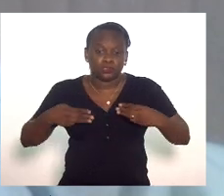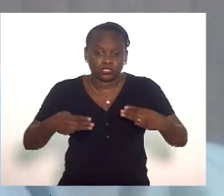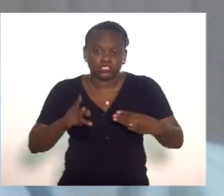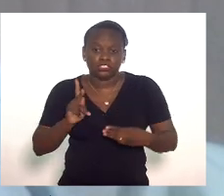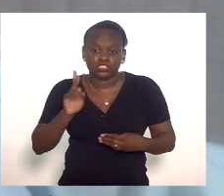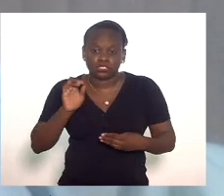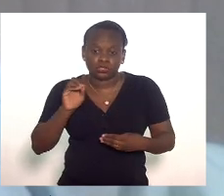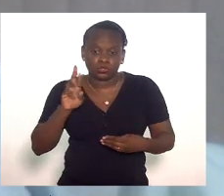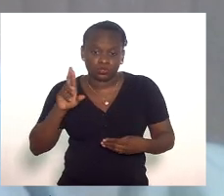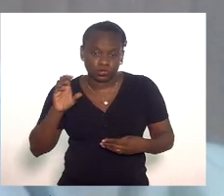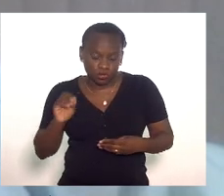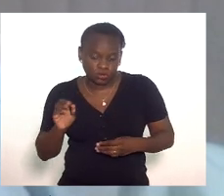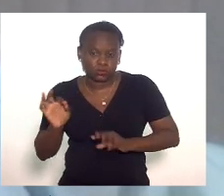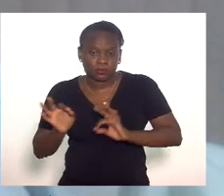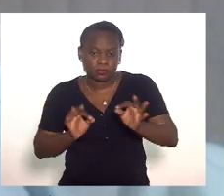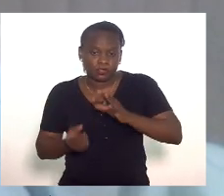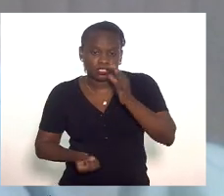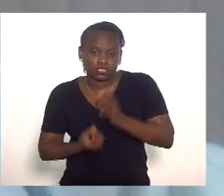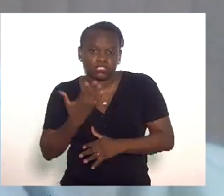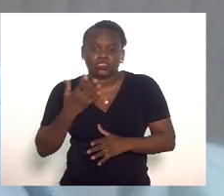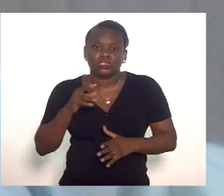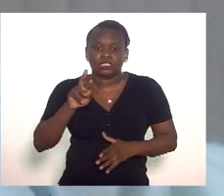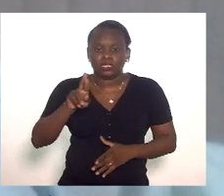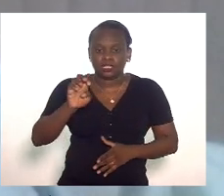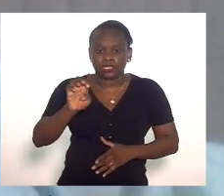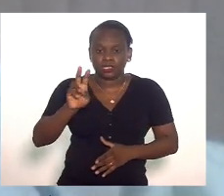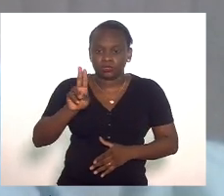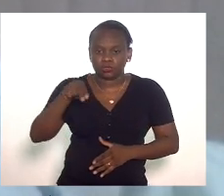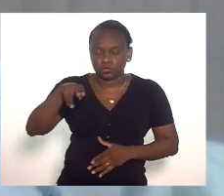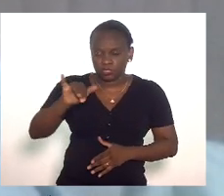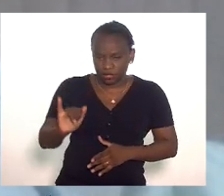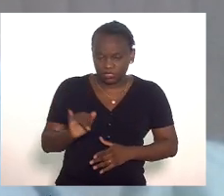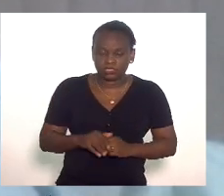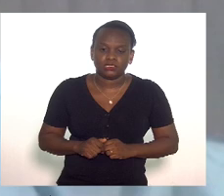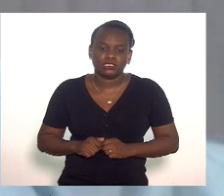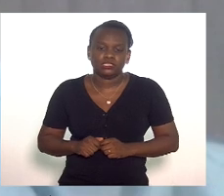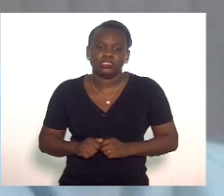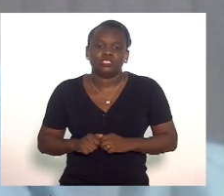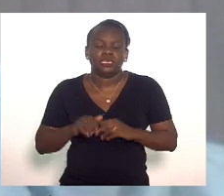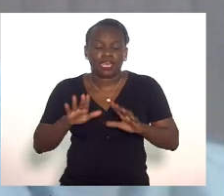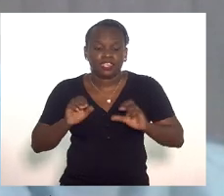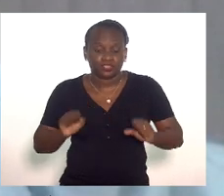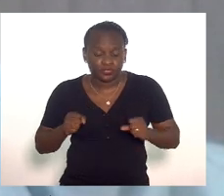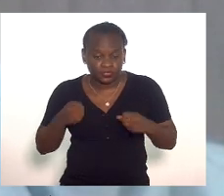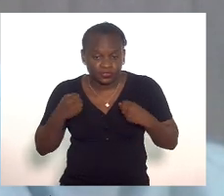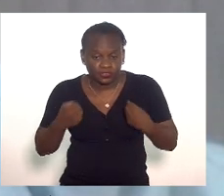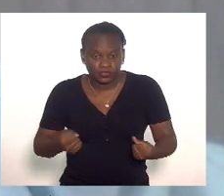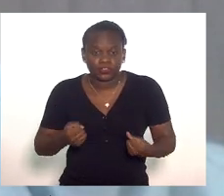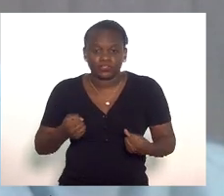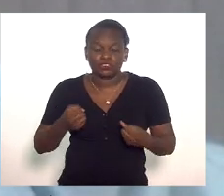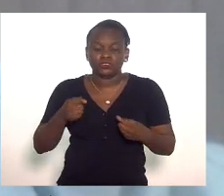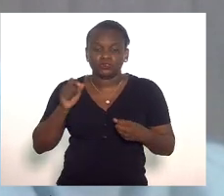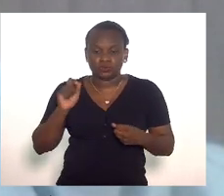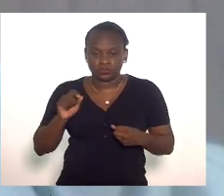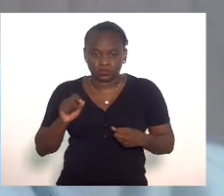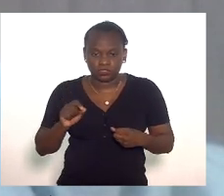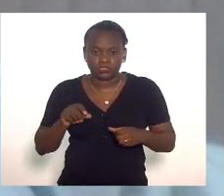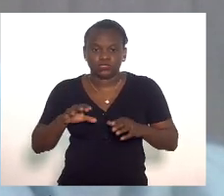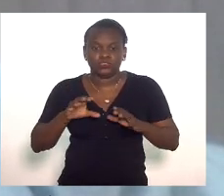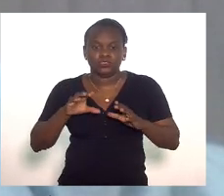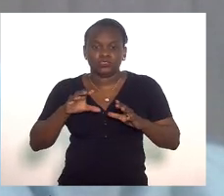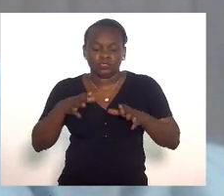na condução da criação da reuni que foi o esforço entre o